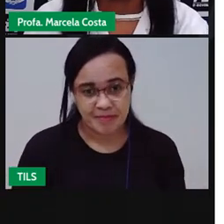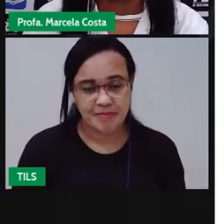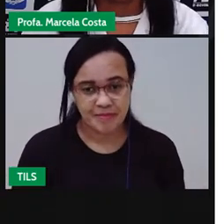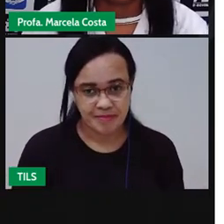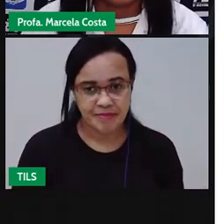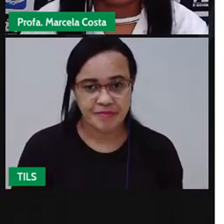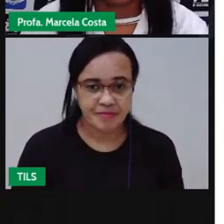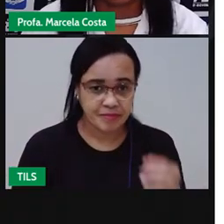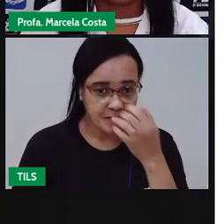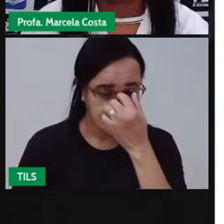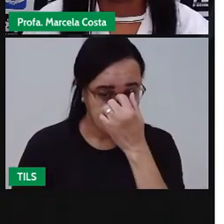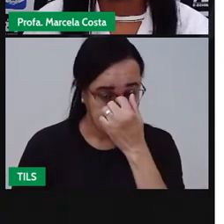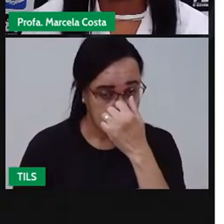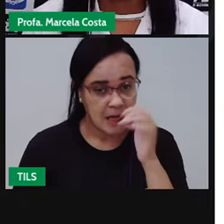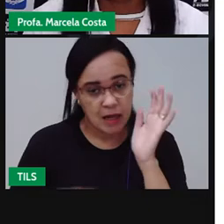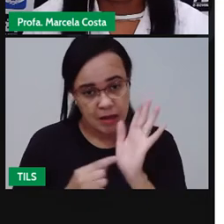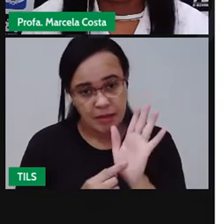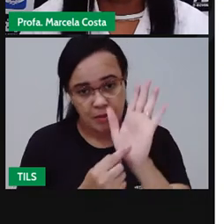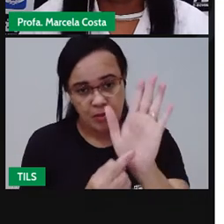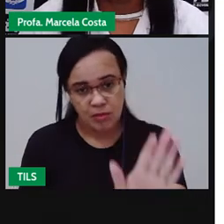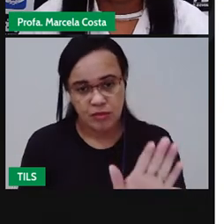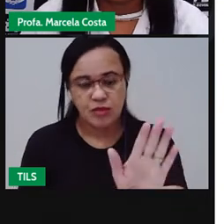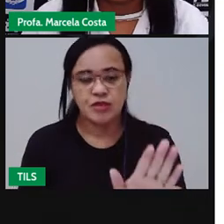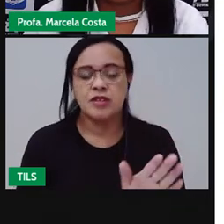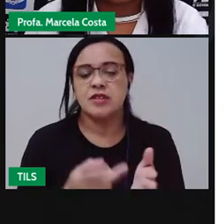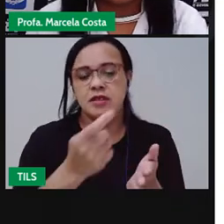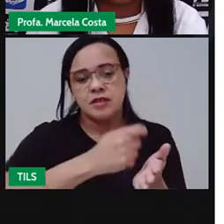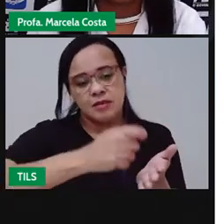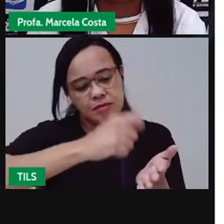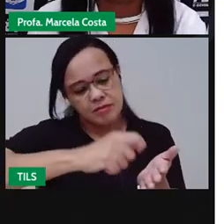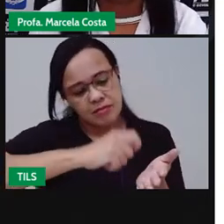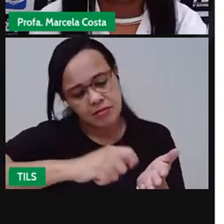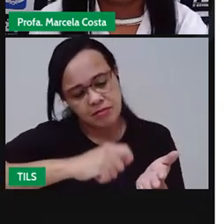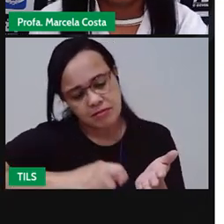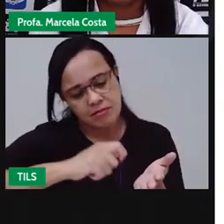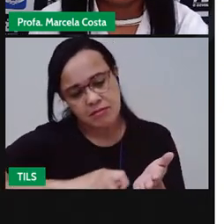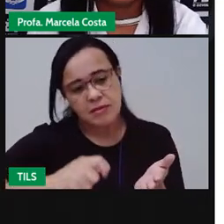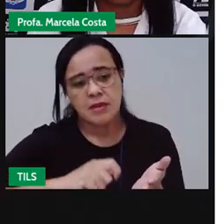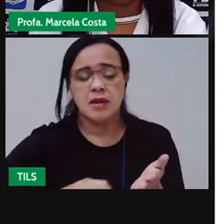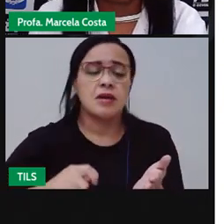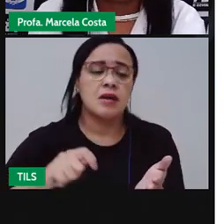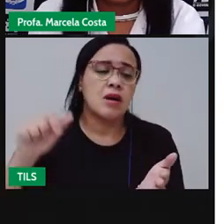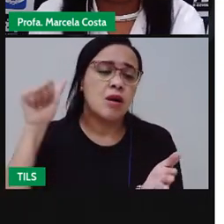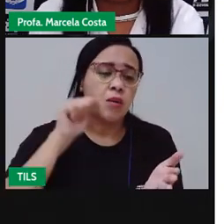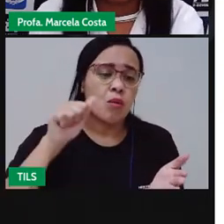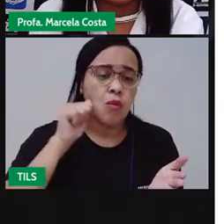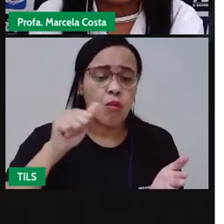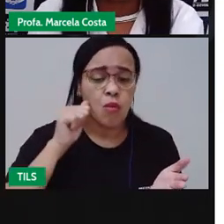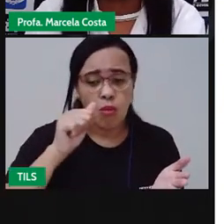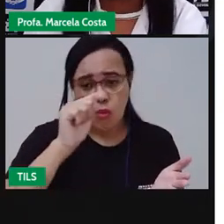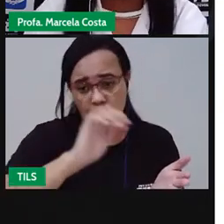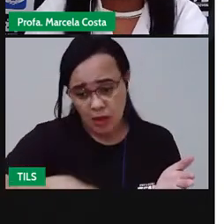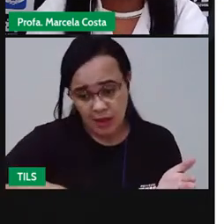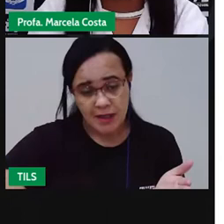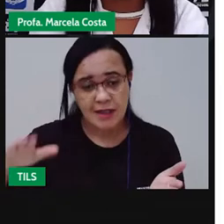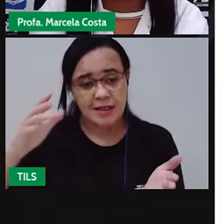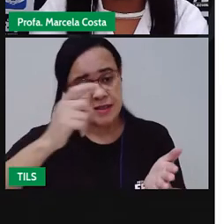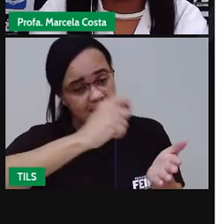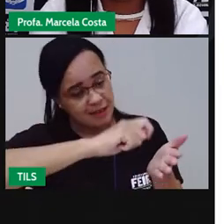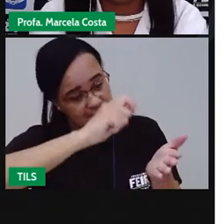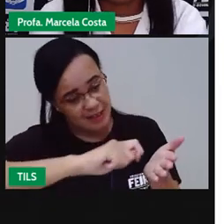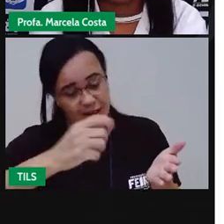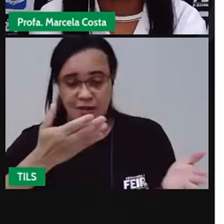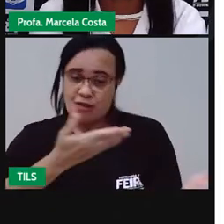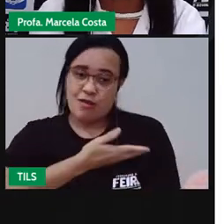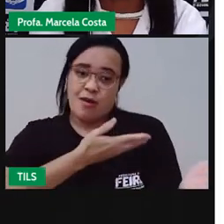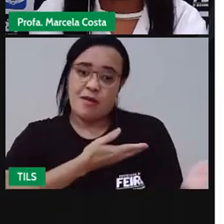Eu vou mostrar agora um bilhete que uma criança, chamada Dalila, escreveu